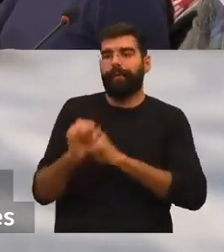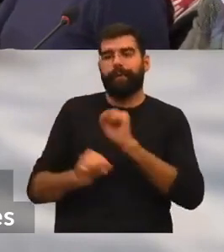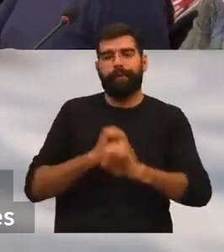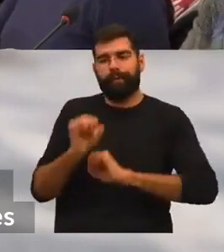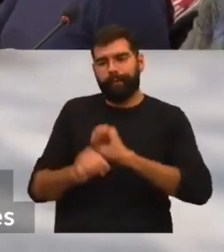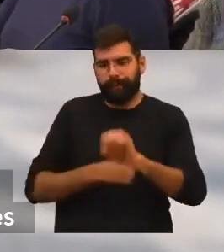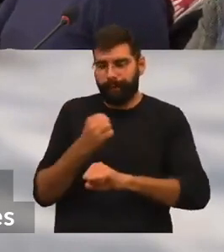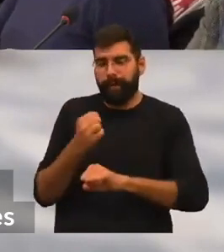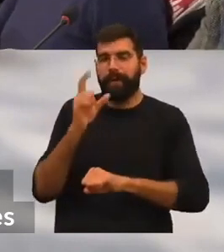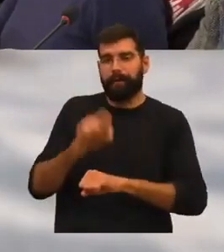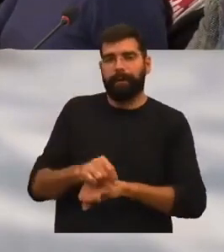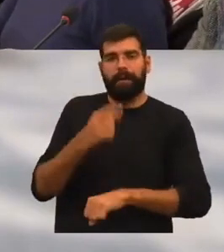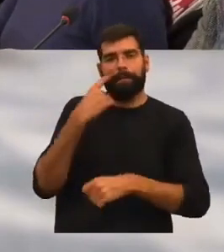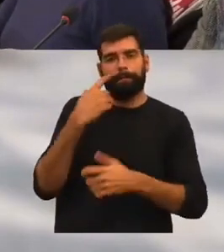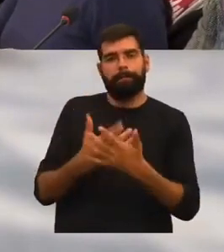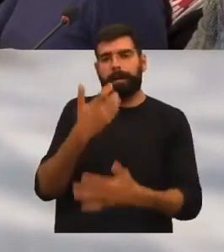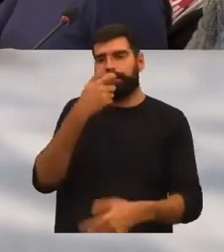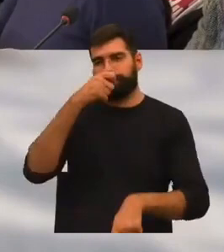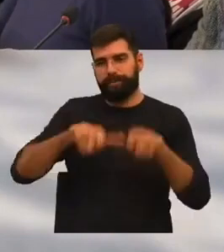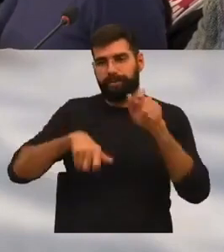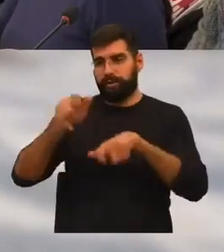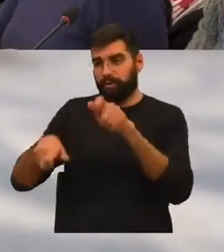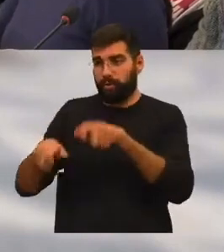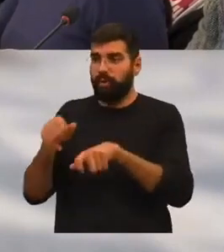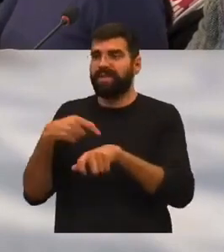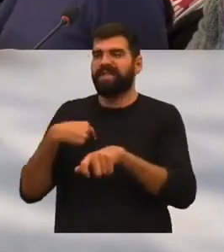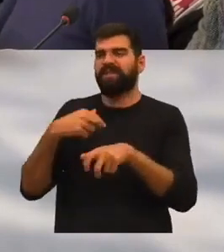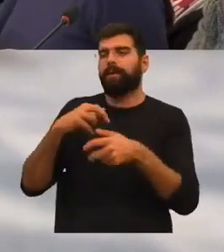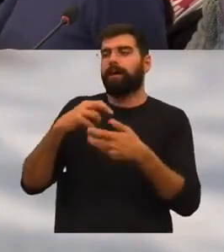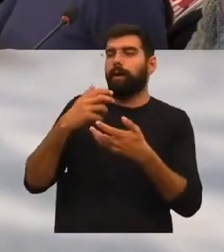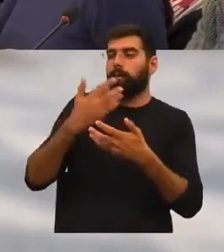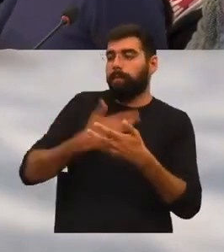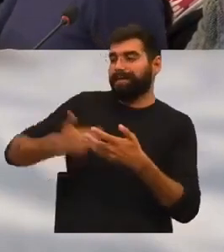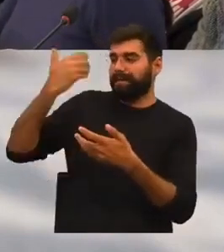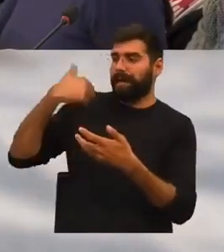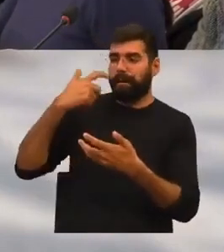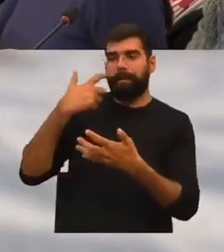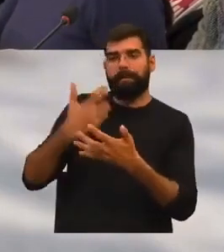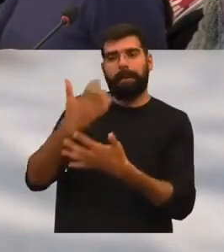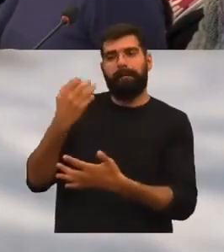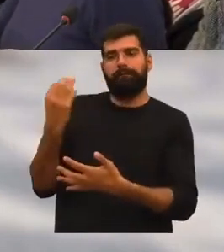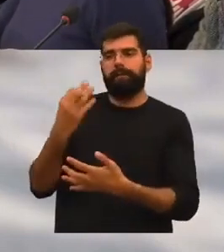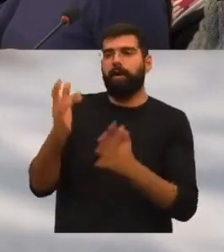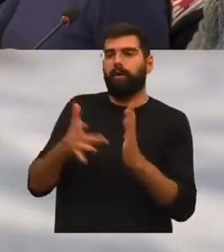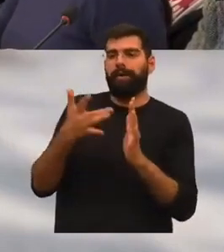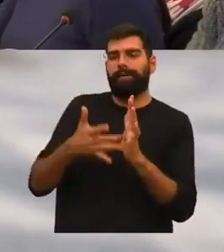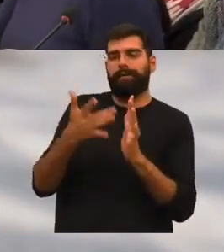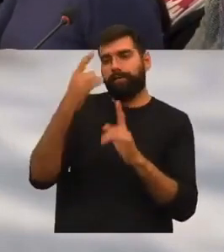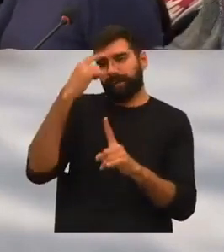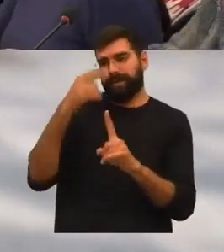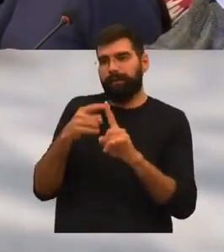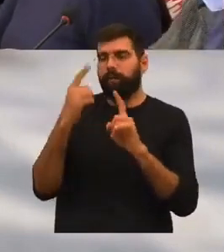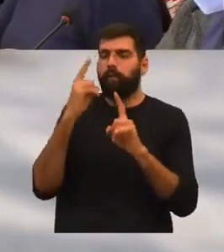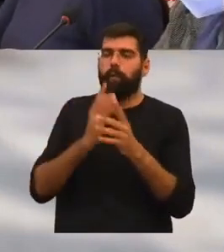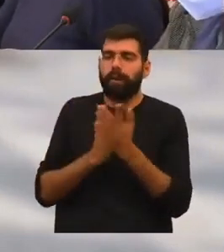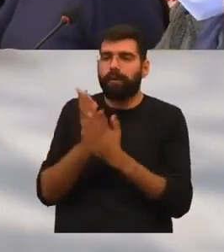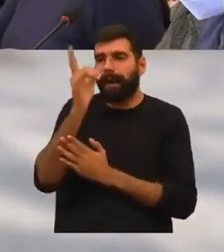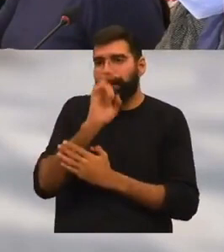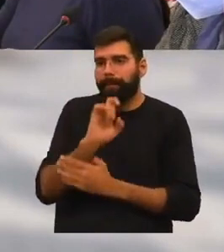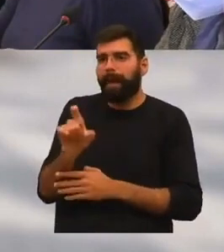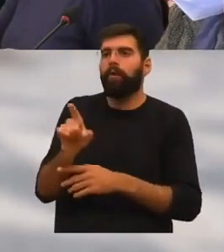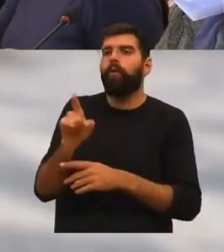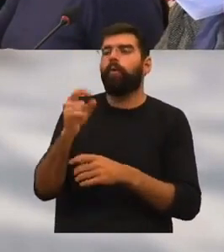bem como distinguir personalidades que problematizaram esse passado, o livro propõe assim saudar o percurso pioneiro, a vasta obra